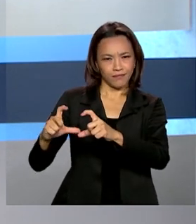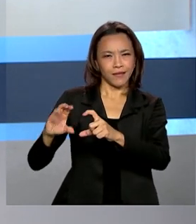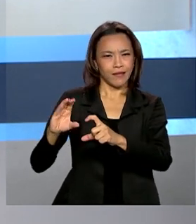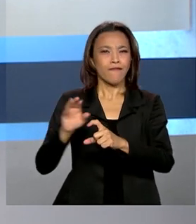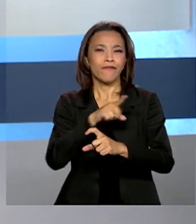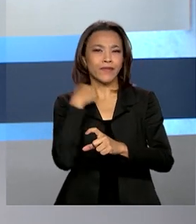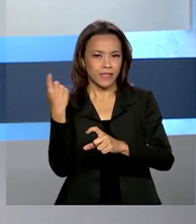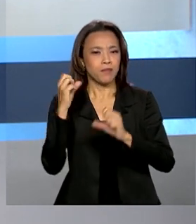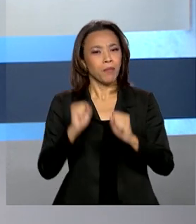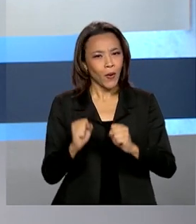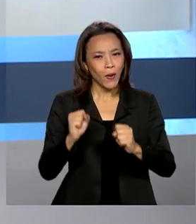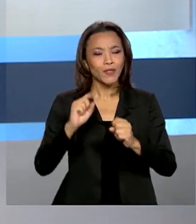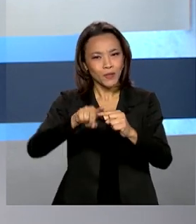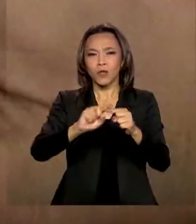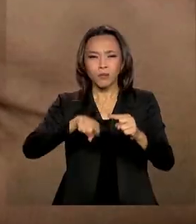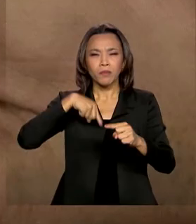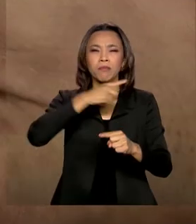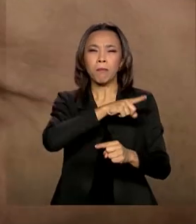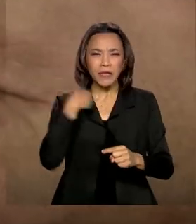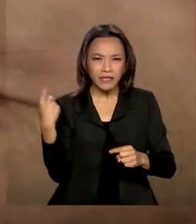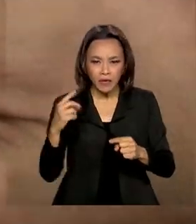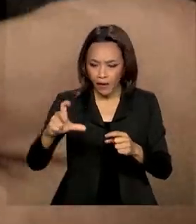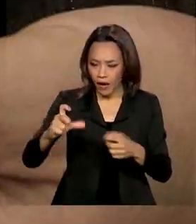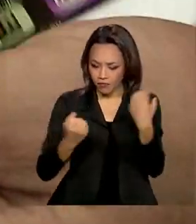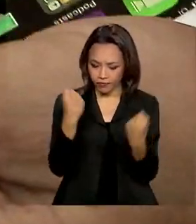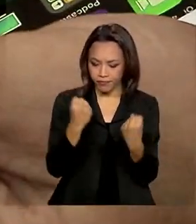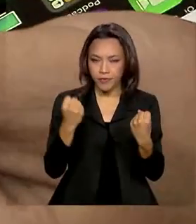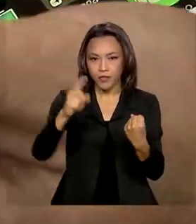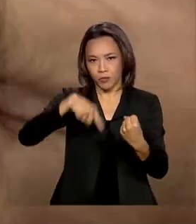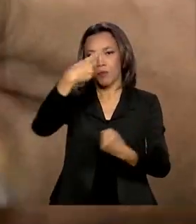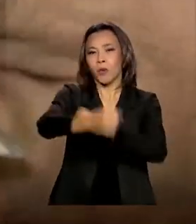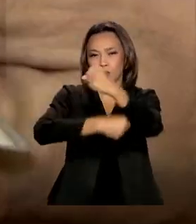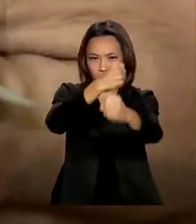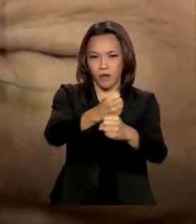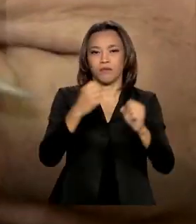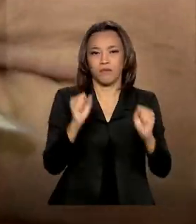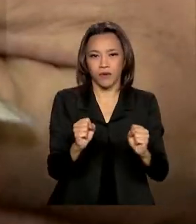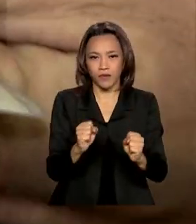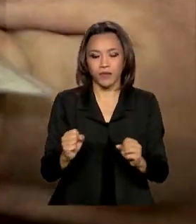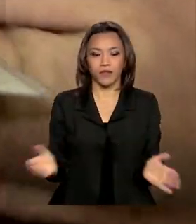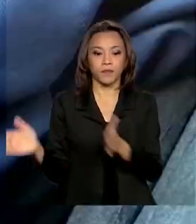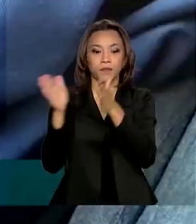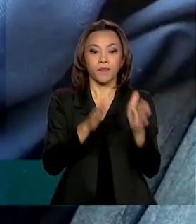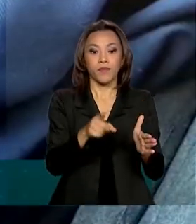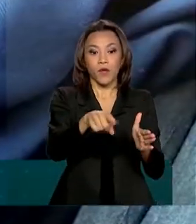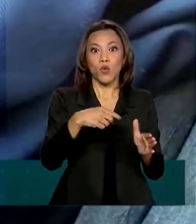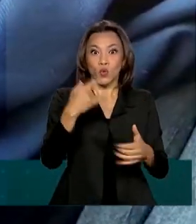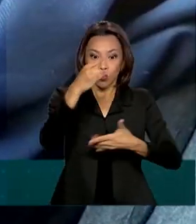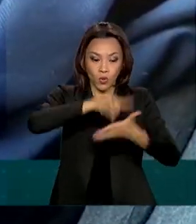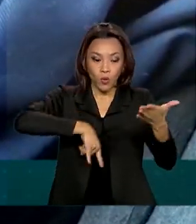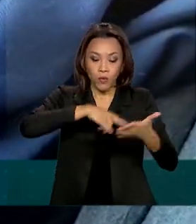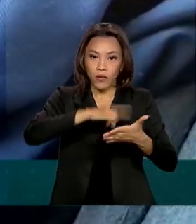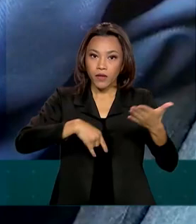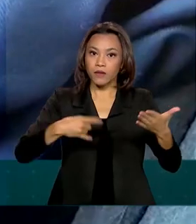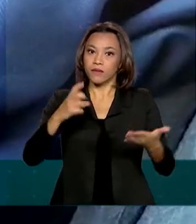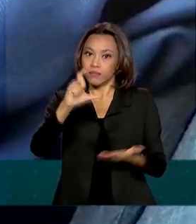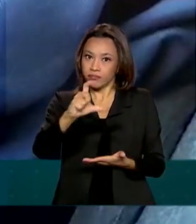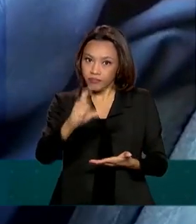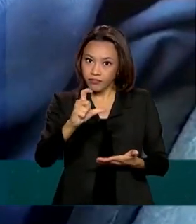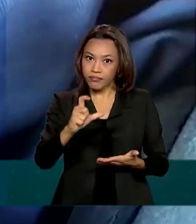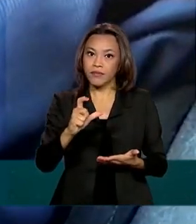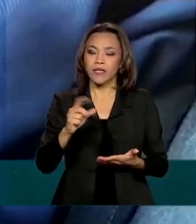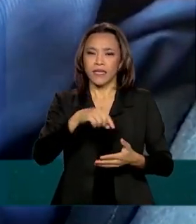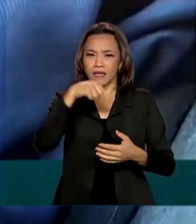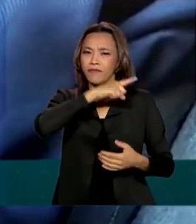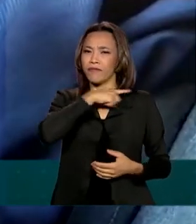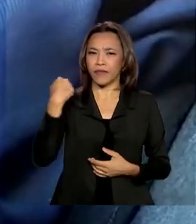vai poder renovar só no ano que vem. Os documentos de habilitação com vencimento em 2020 passaram a valer por mais